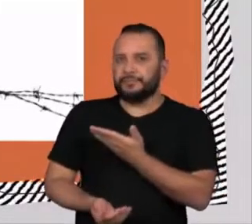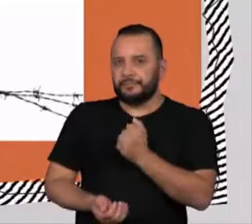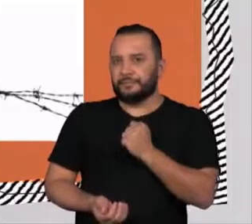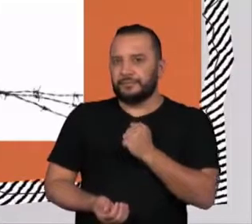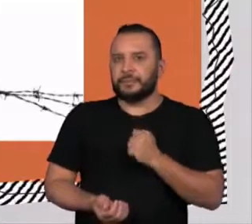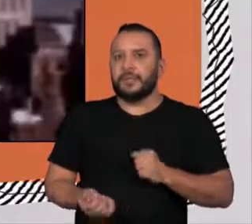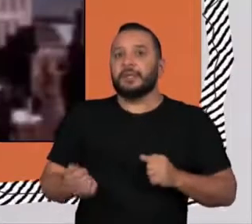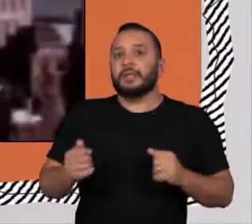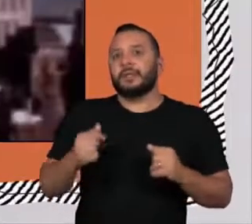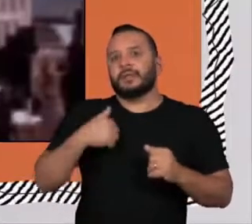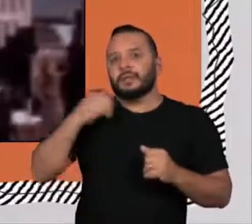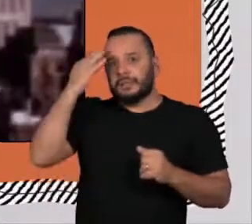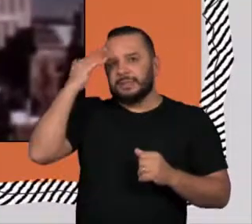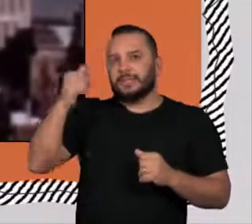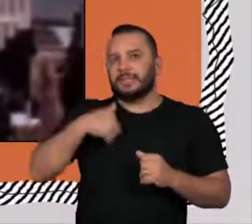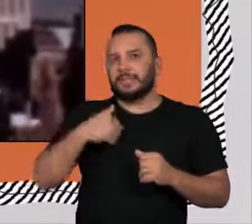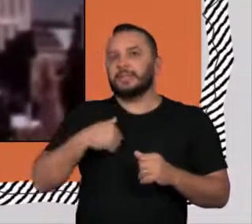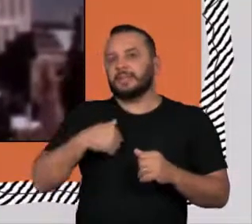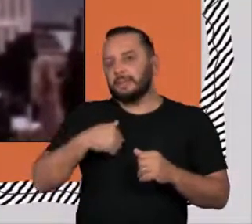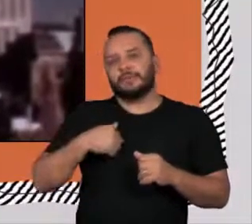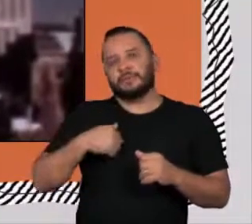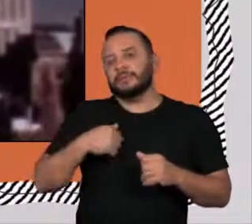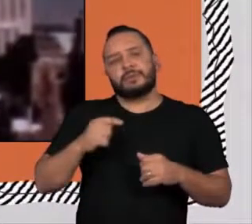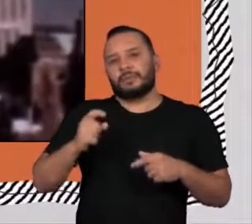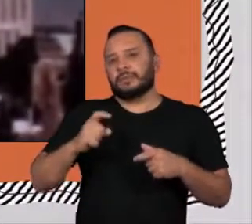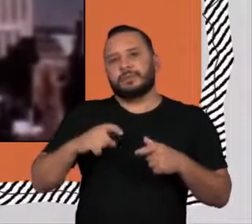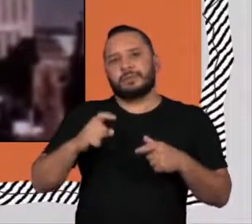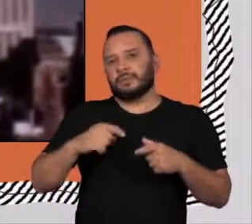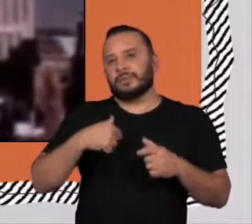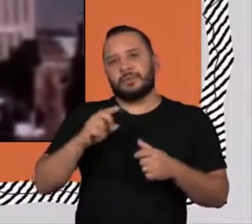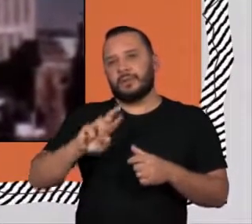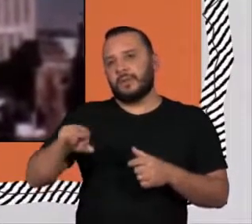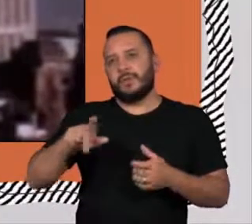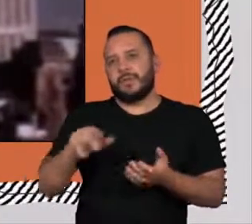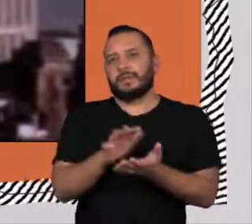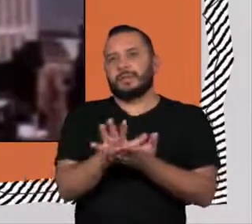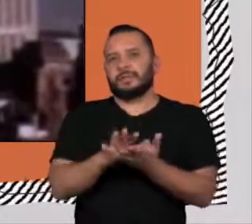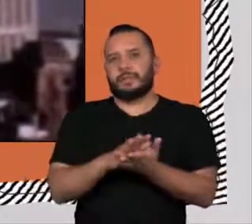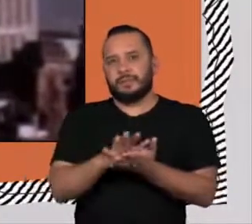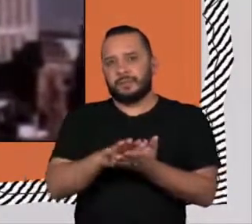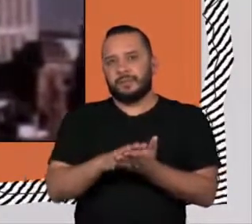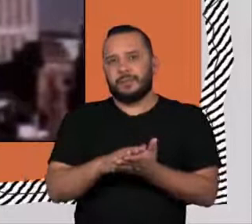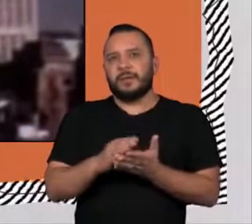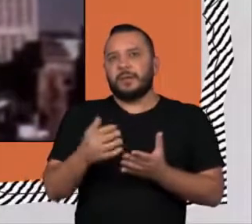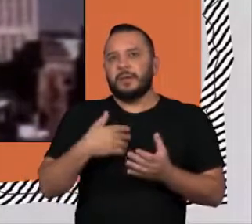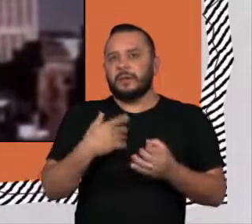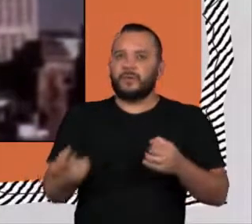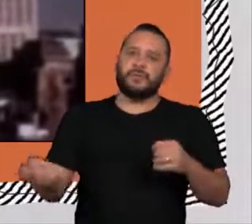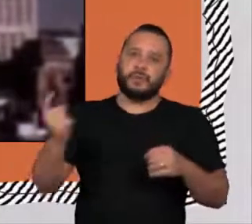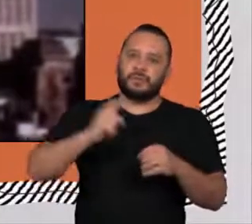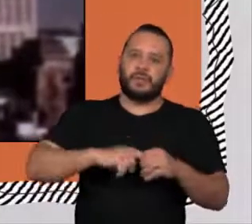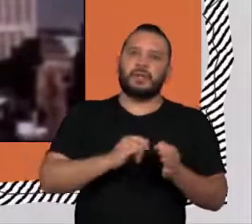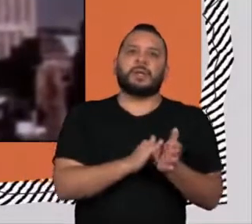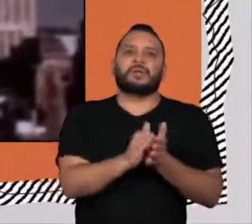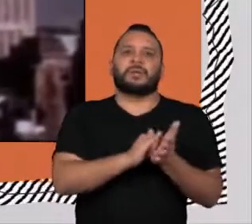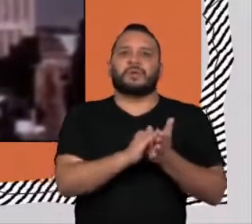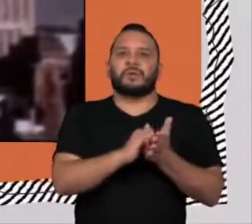Little did I know it was not a typical samba record, until I got back from New York,